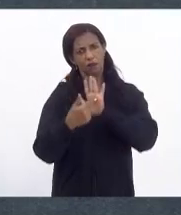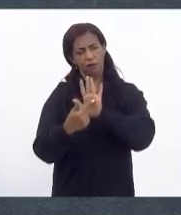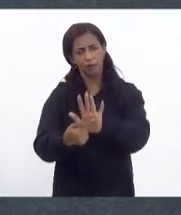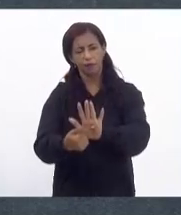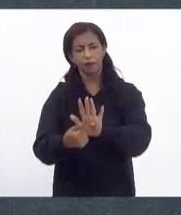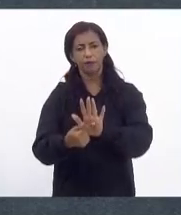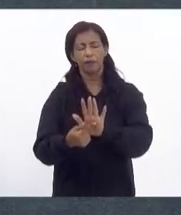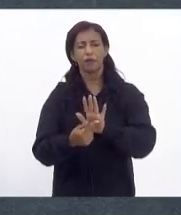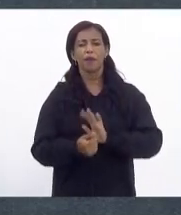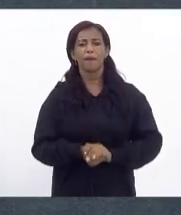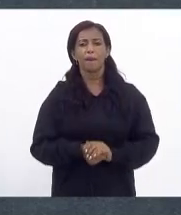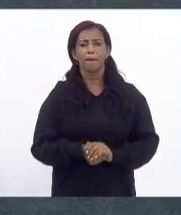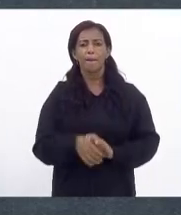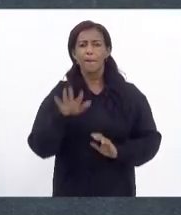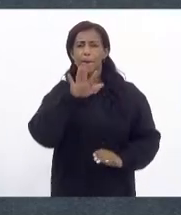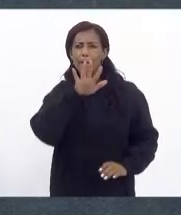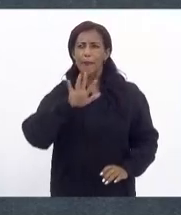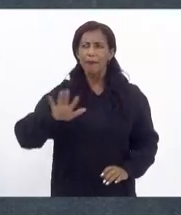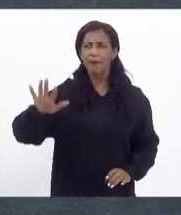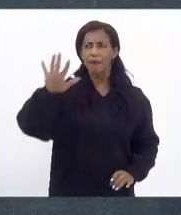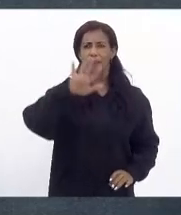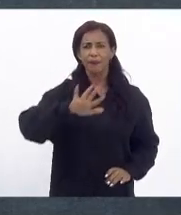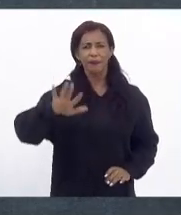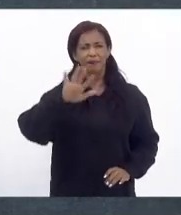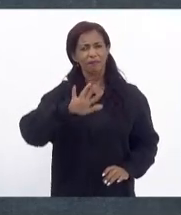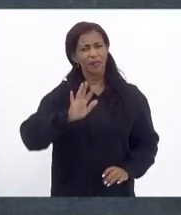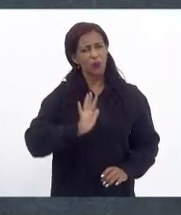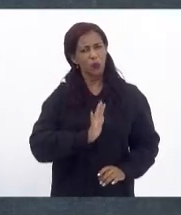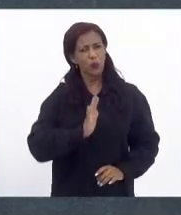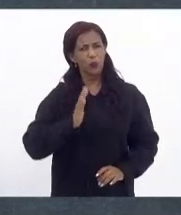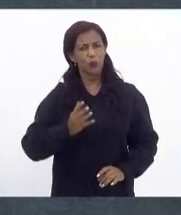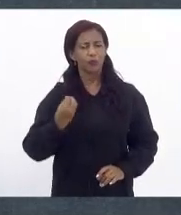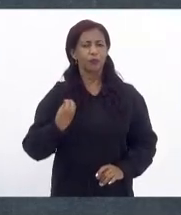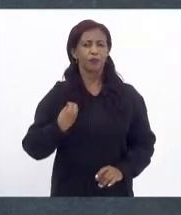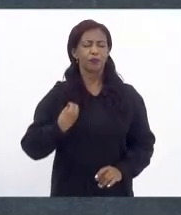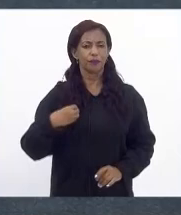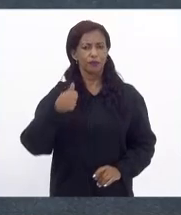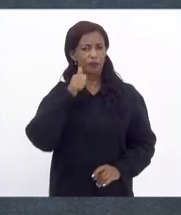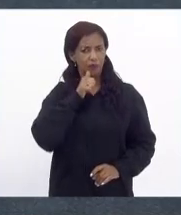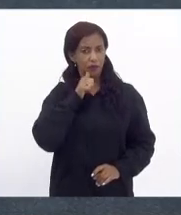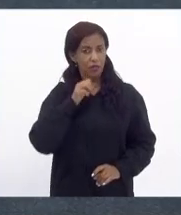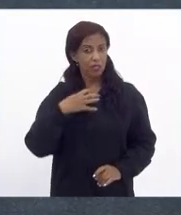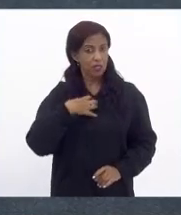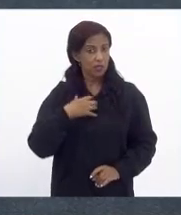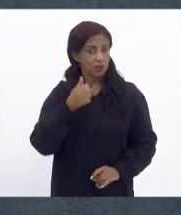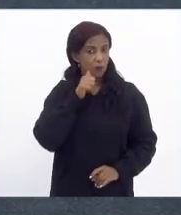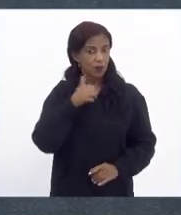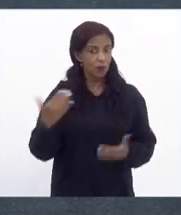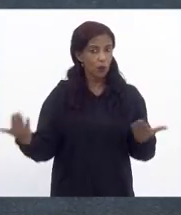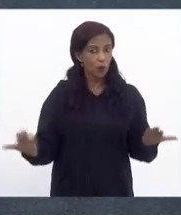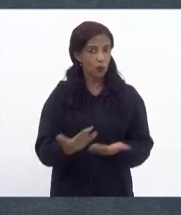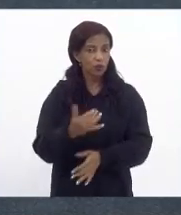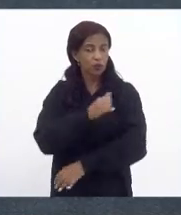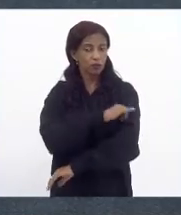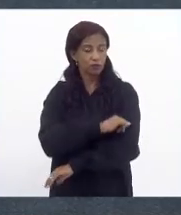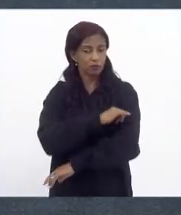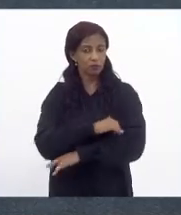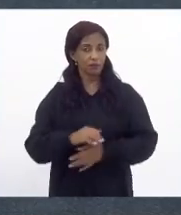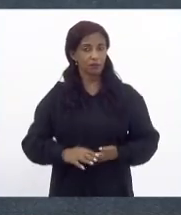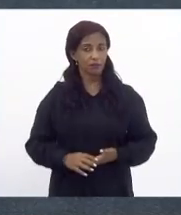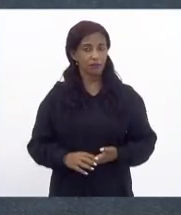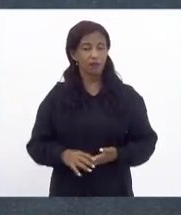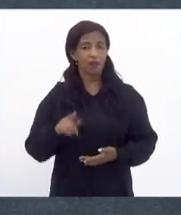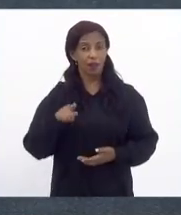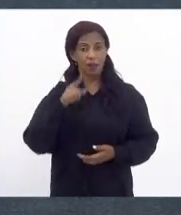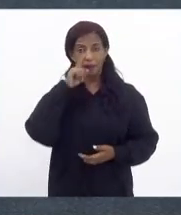nos revela um cenário absurdo para a vida das mulheres ser mulher hoje no Rio de Janeiro é um